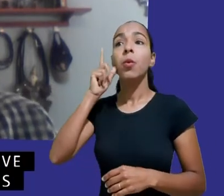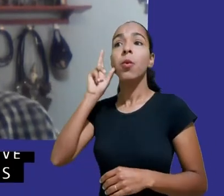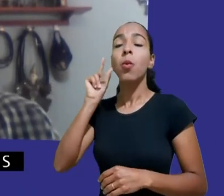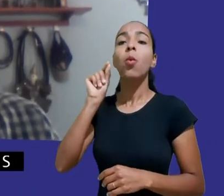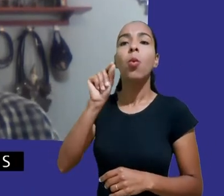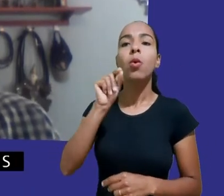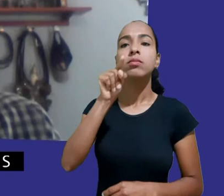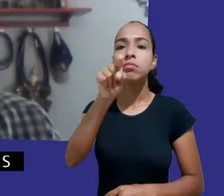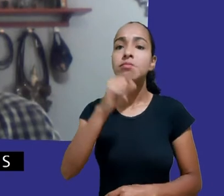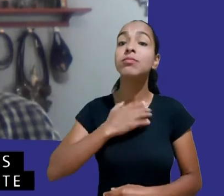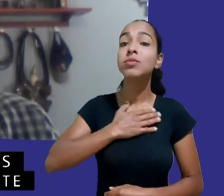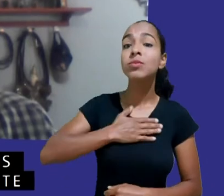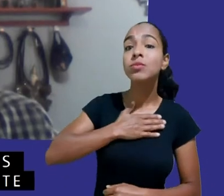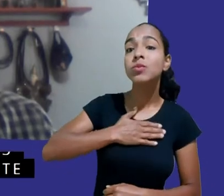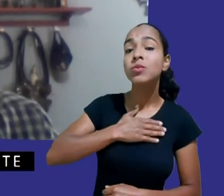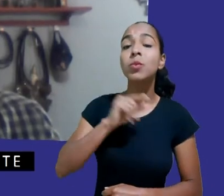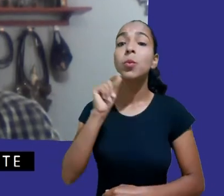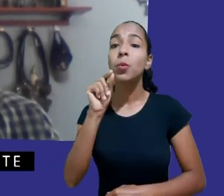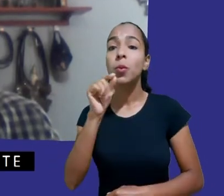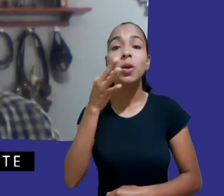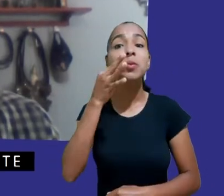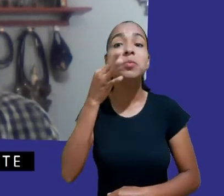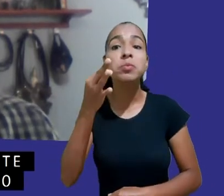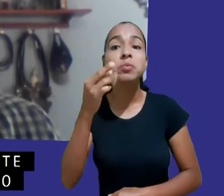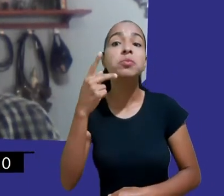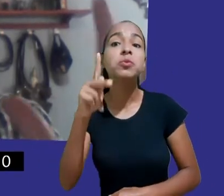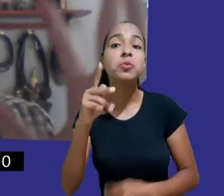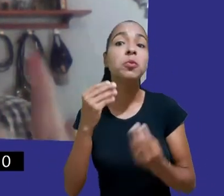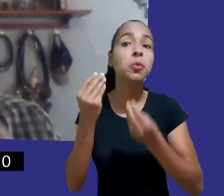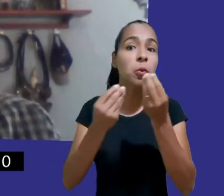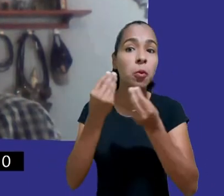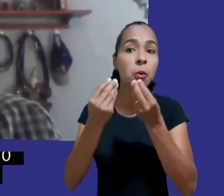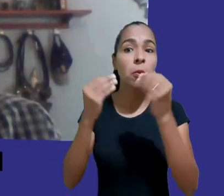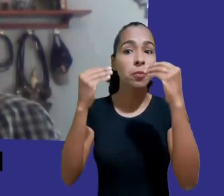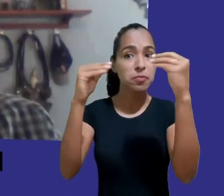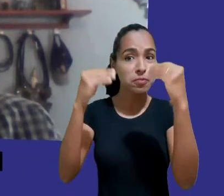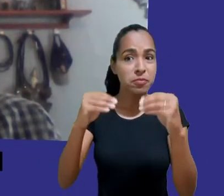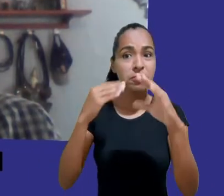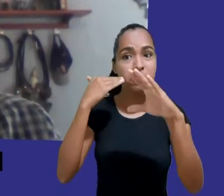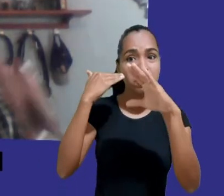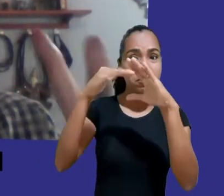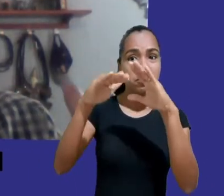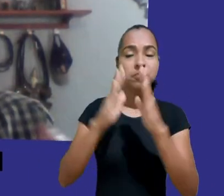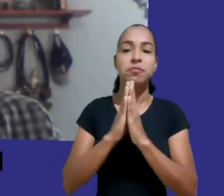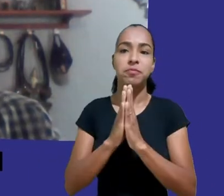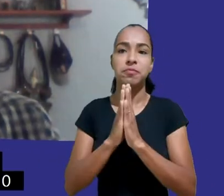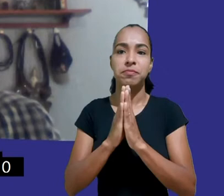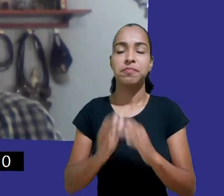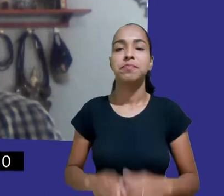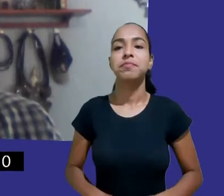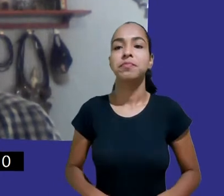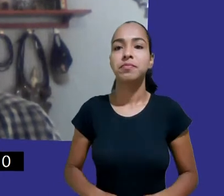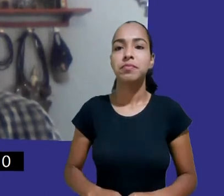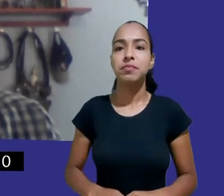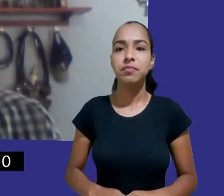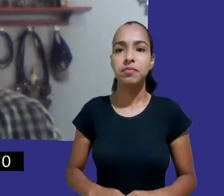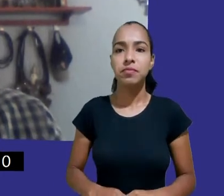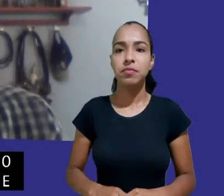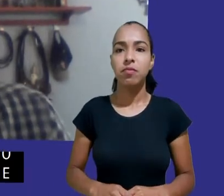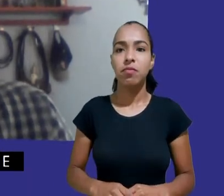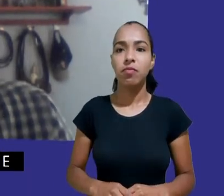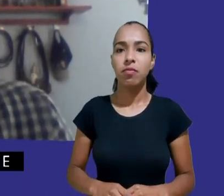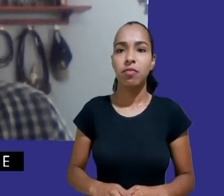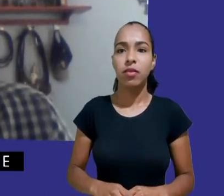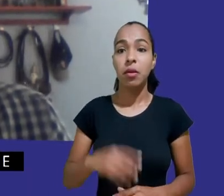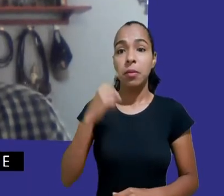Comenta aqui no chat para a gente saber que vai ser muito legal de ler. Bom, no primeiro dia do evento, a gente fez um panorama geral da publicidade infantil no Brasil,